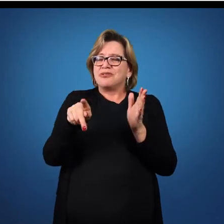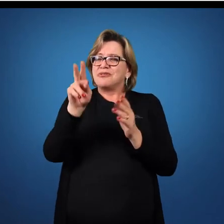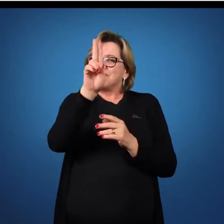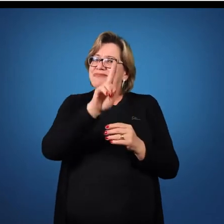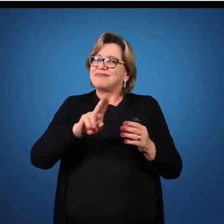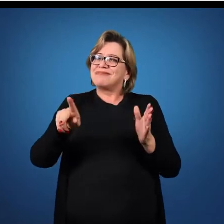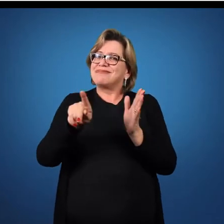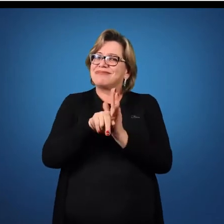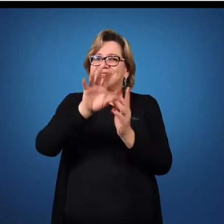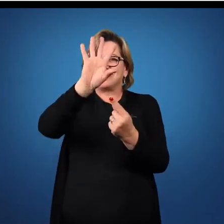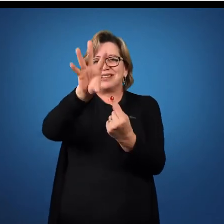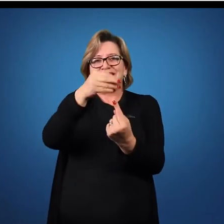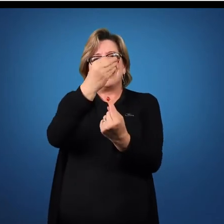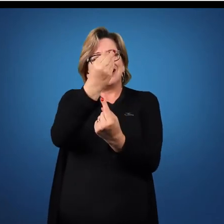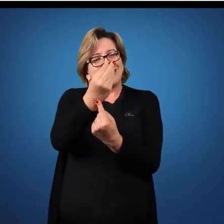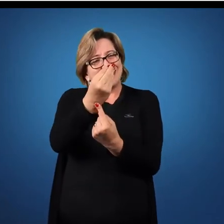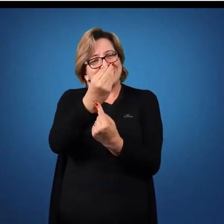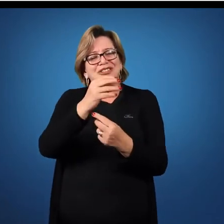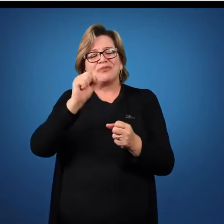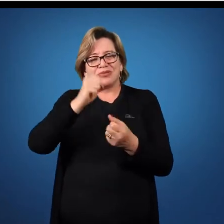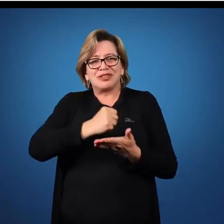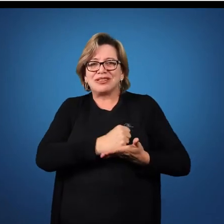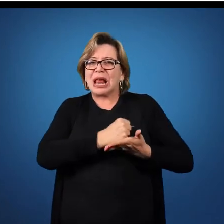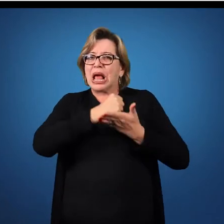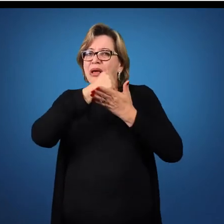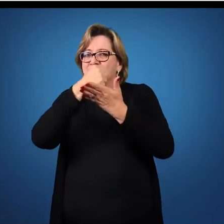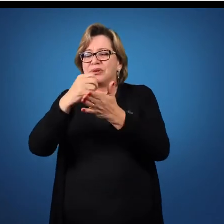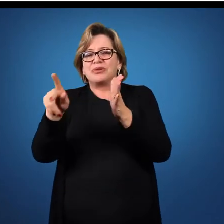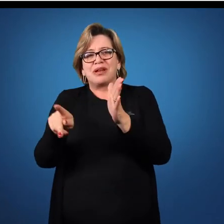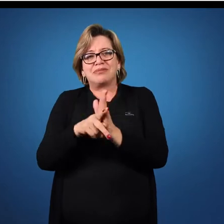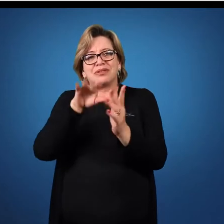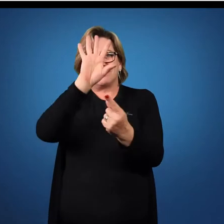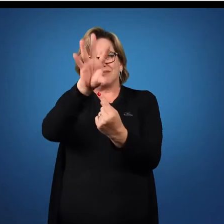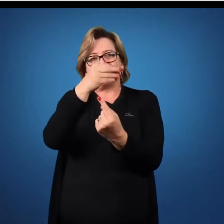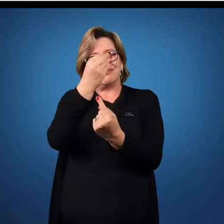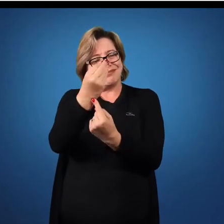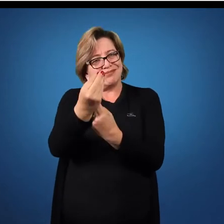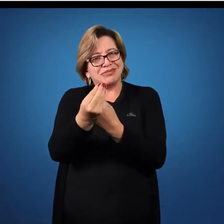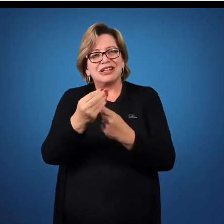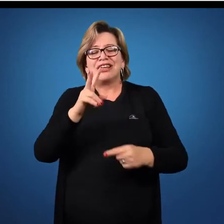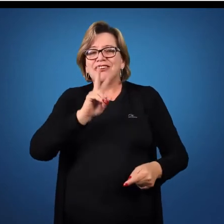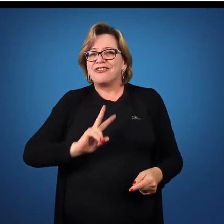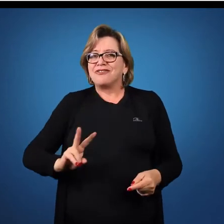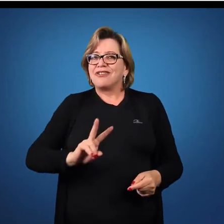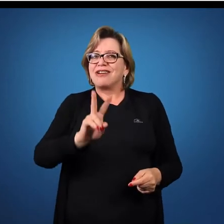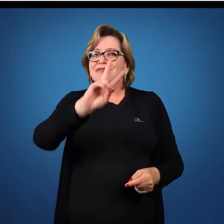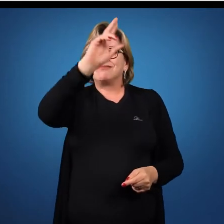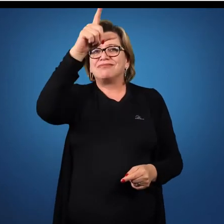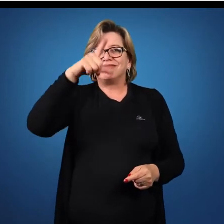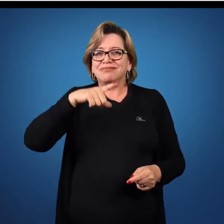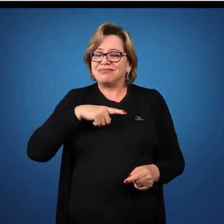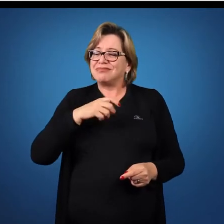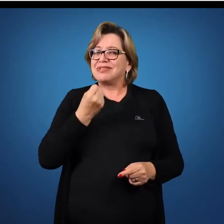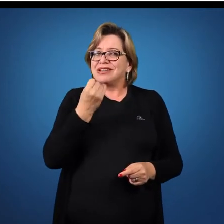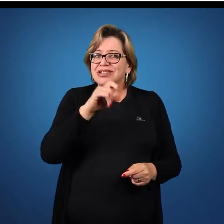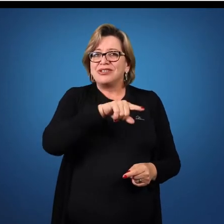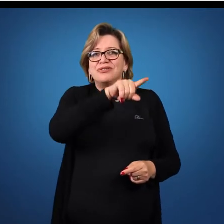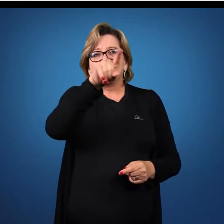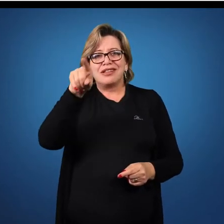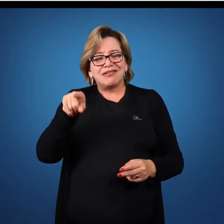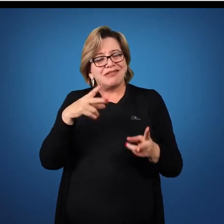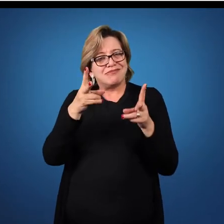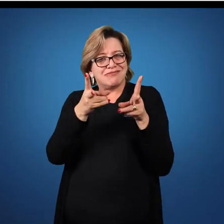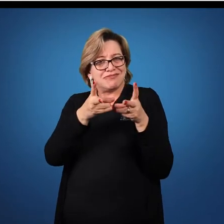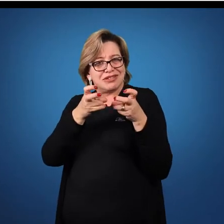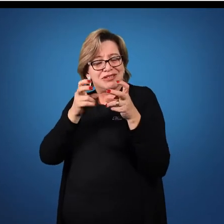Ele pode ser suporte para a arte. E isso só é válido quando você percebe tudo o que há